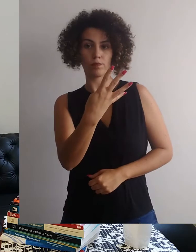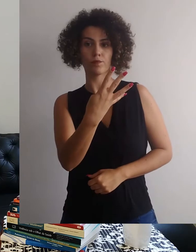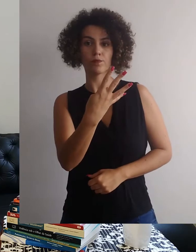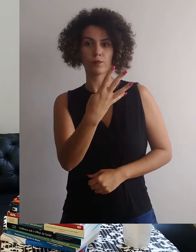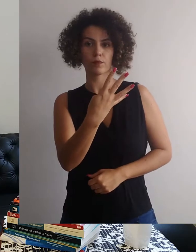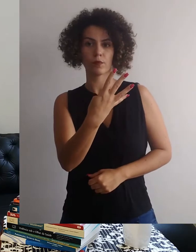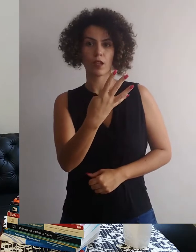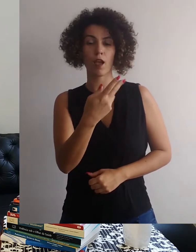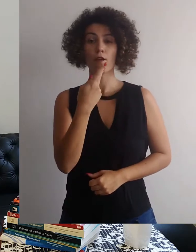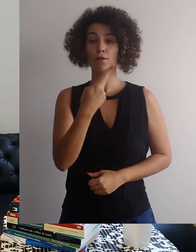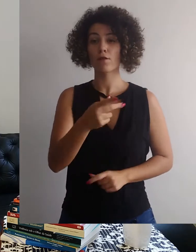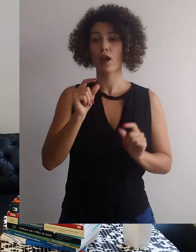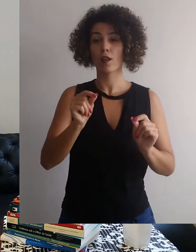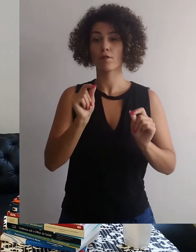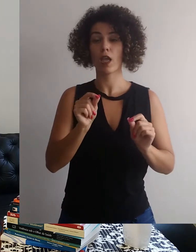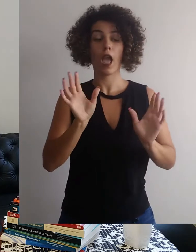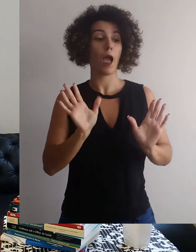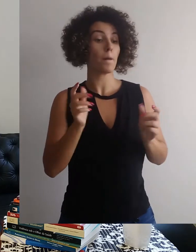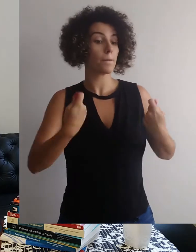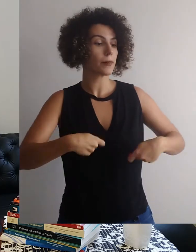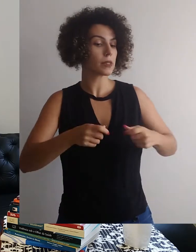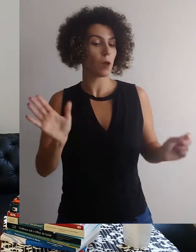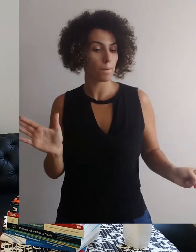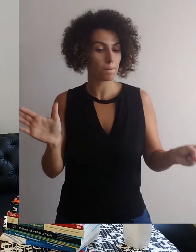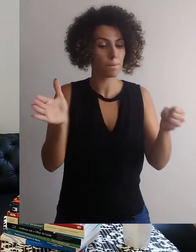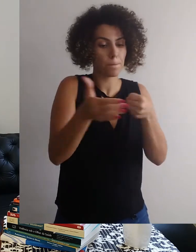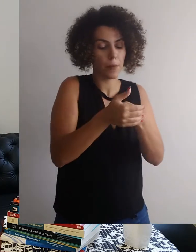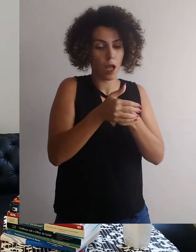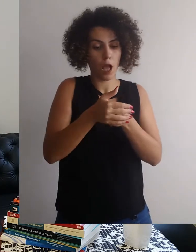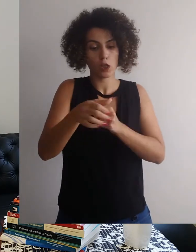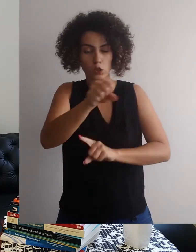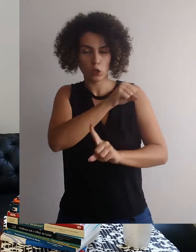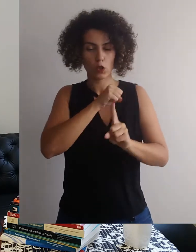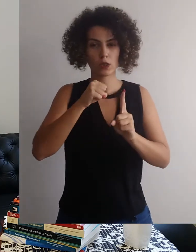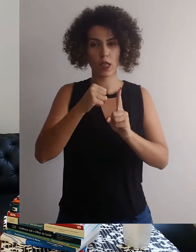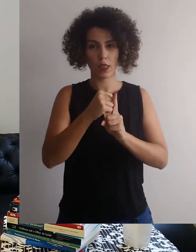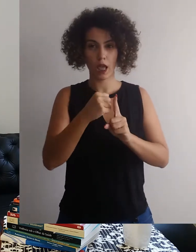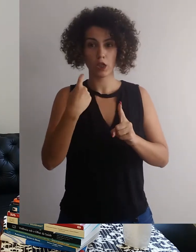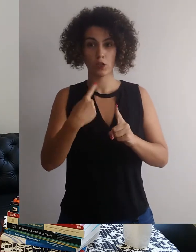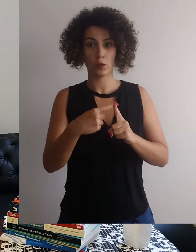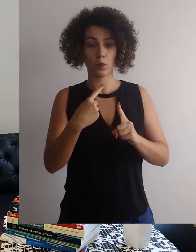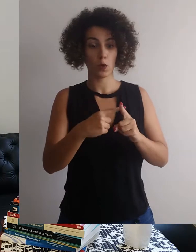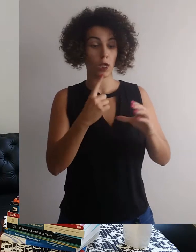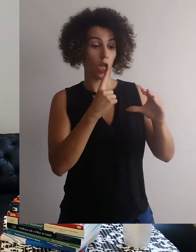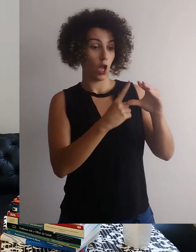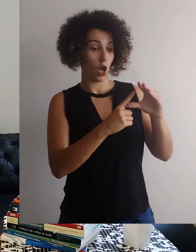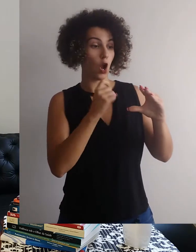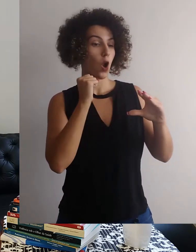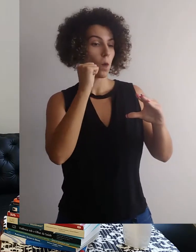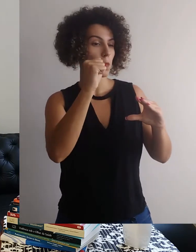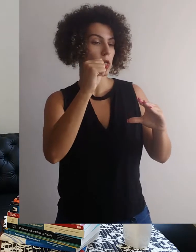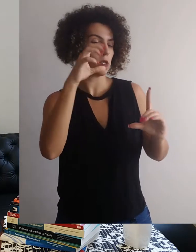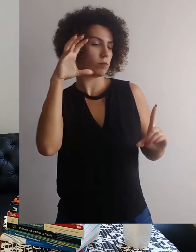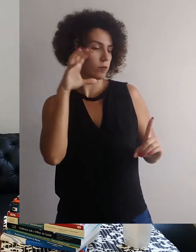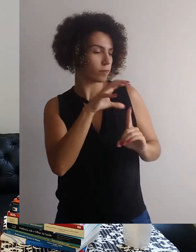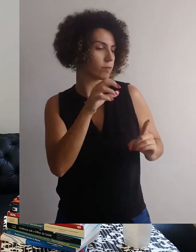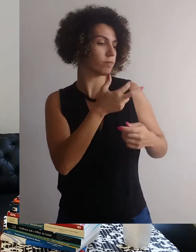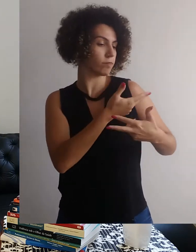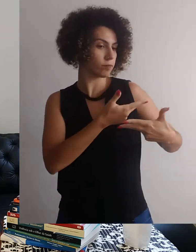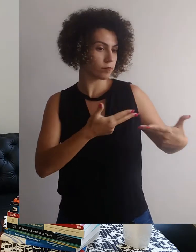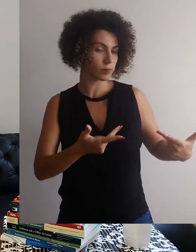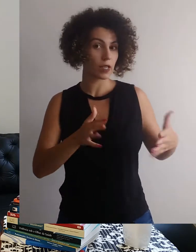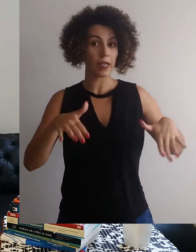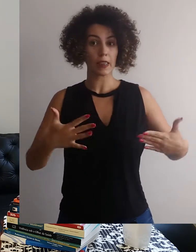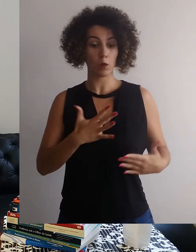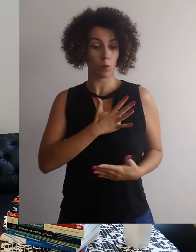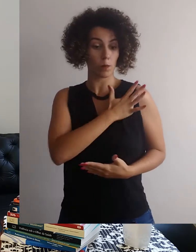1964. Sob o argumento de proteger a nação da ameaça comunista, que as reformas de base do governo de João Goulart representariam,